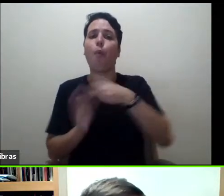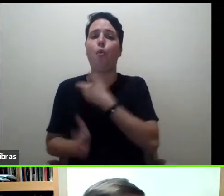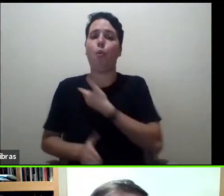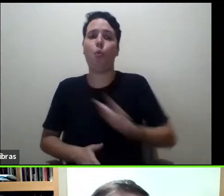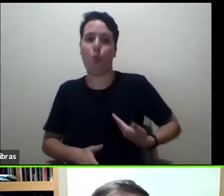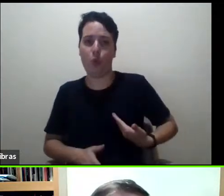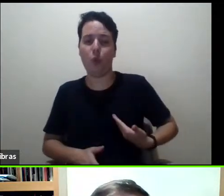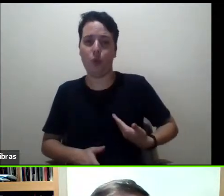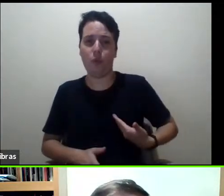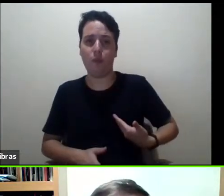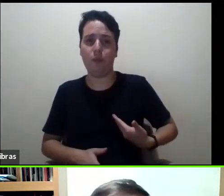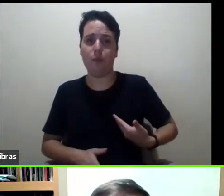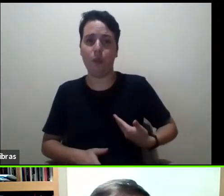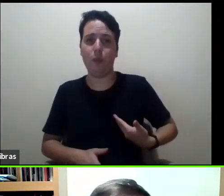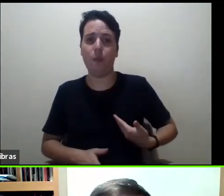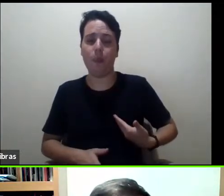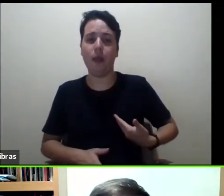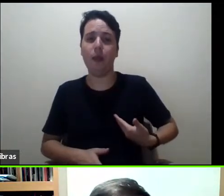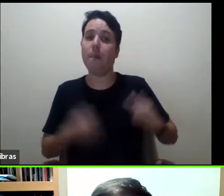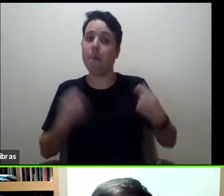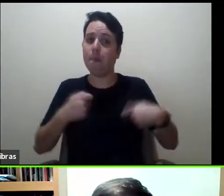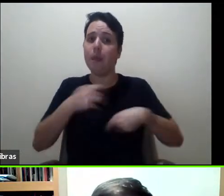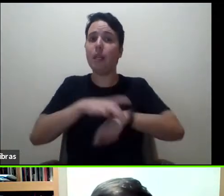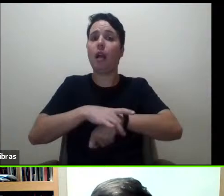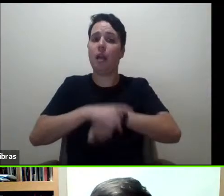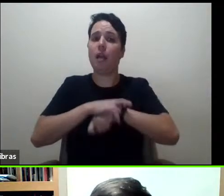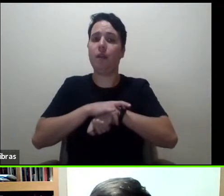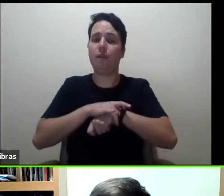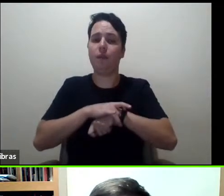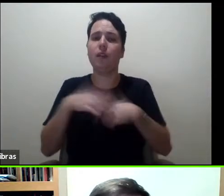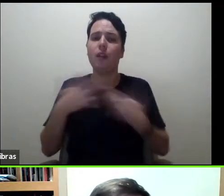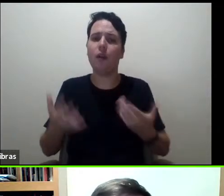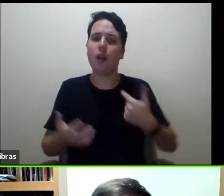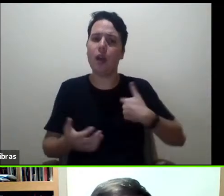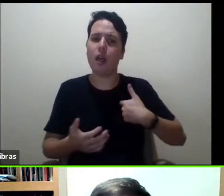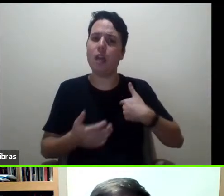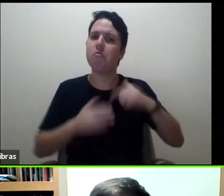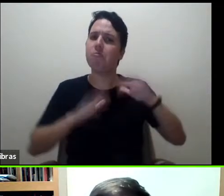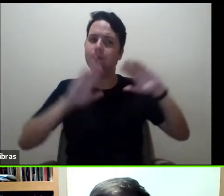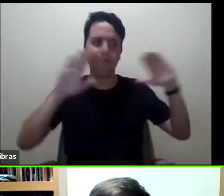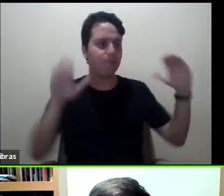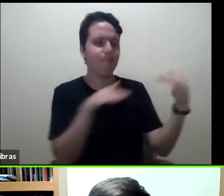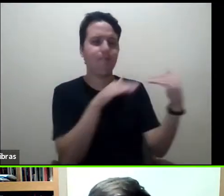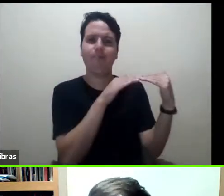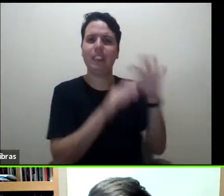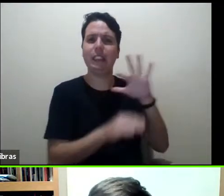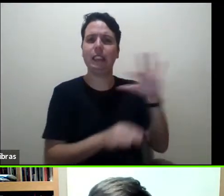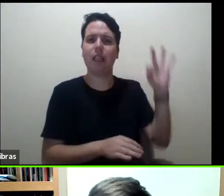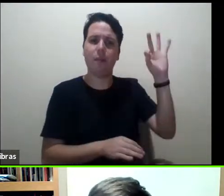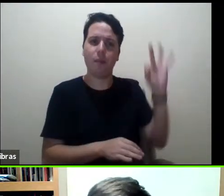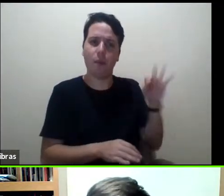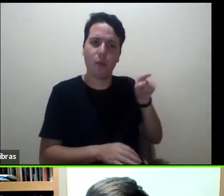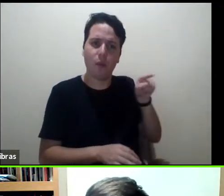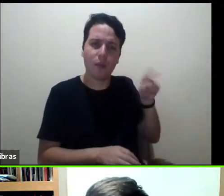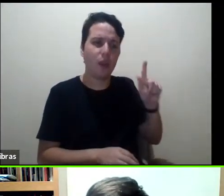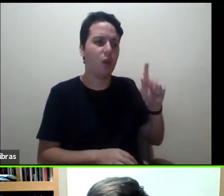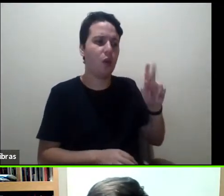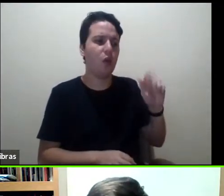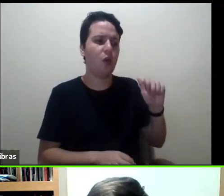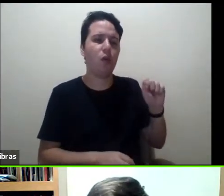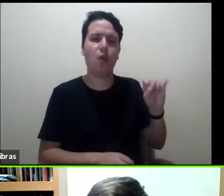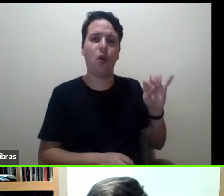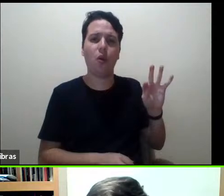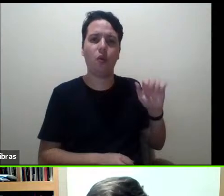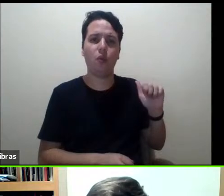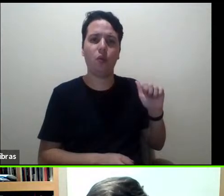possa ser, de fato, garantido. Então, estou completamente de acordo com o Gustavo em relação à necessidade de que a gente,